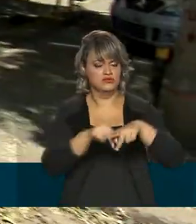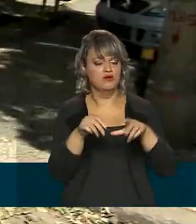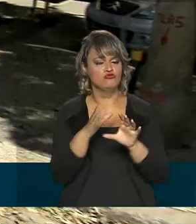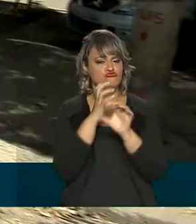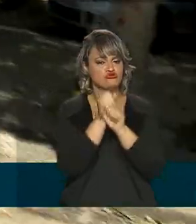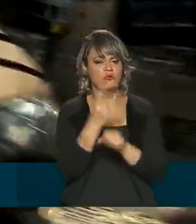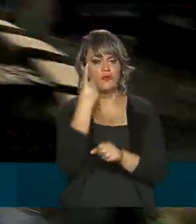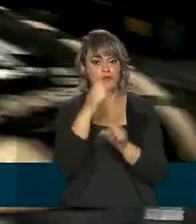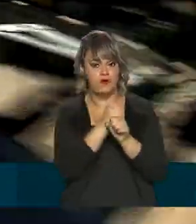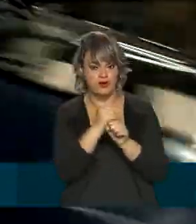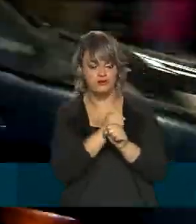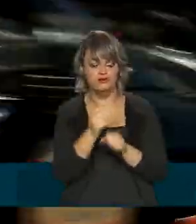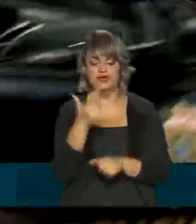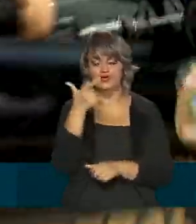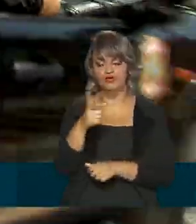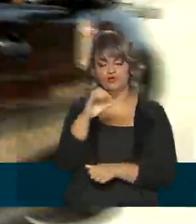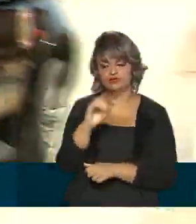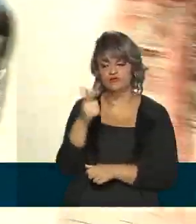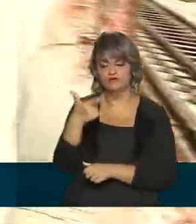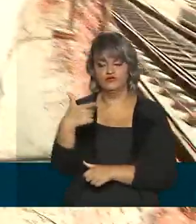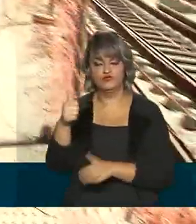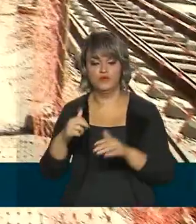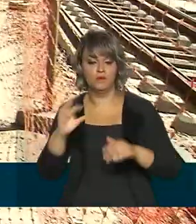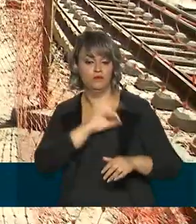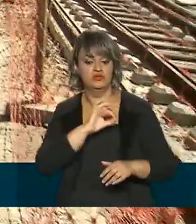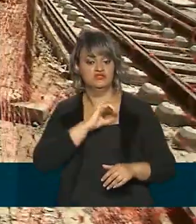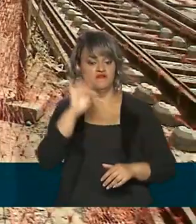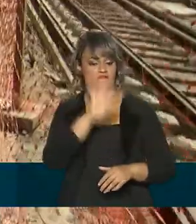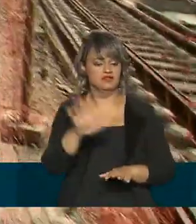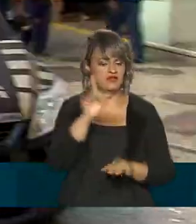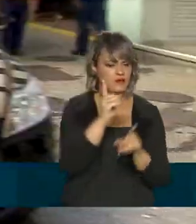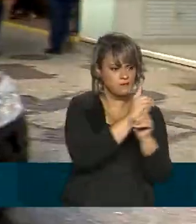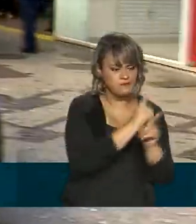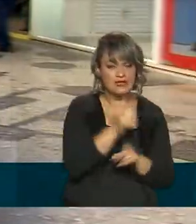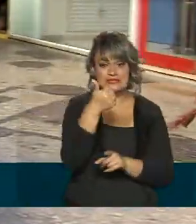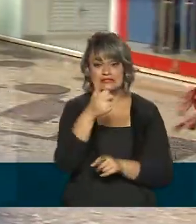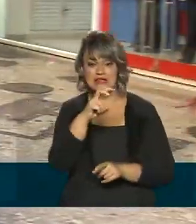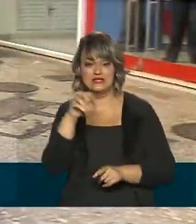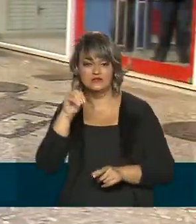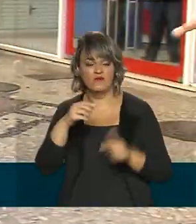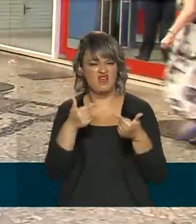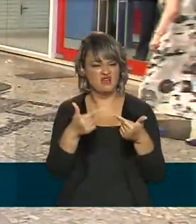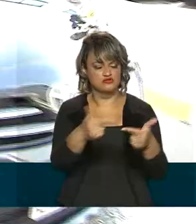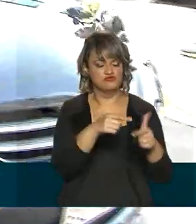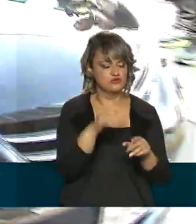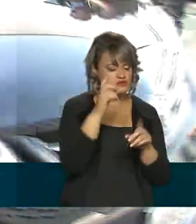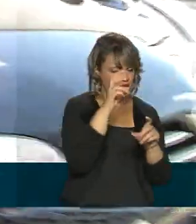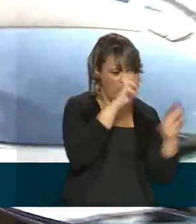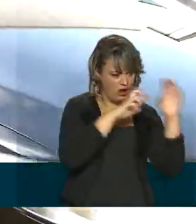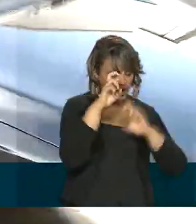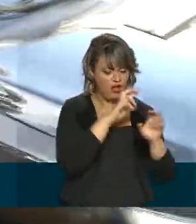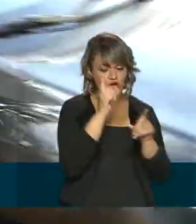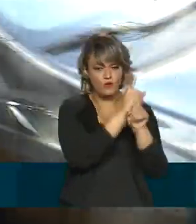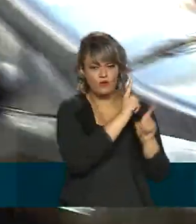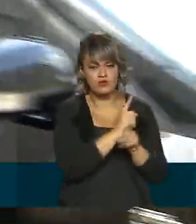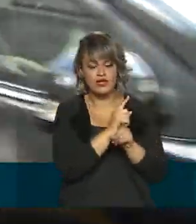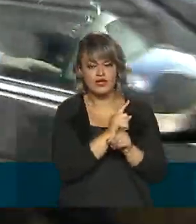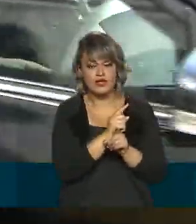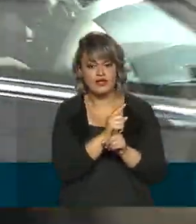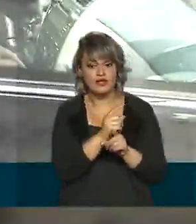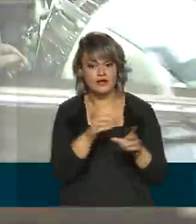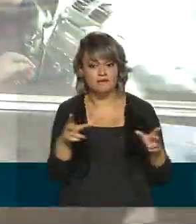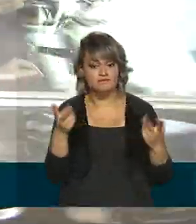ano. Em 2021, a Polícia Federal fez 150 operações de combate à corrupção que resultaram na apreensão de